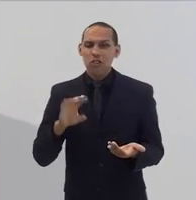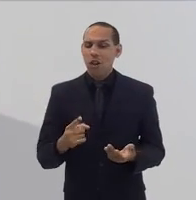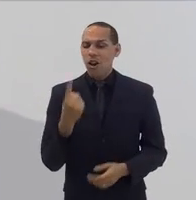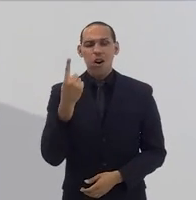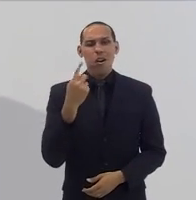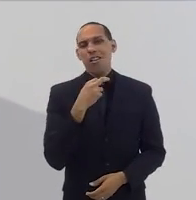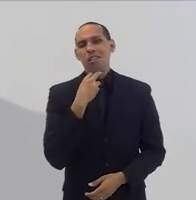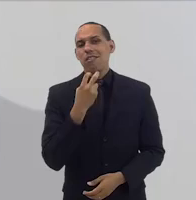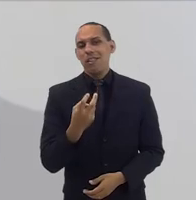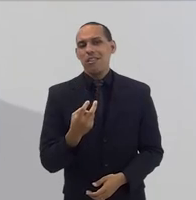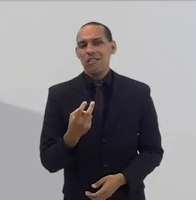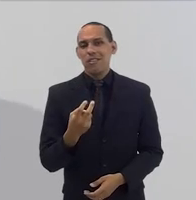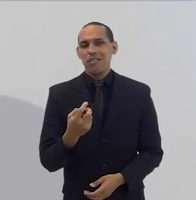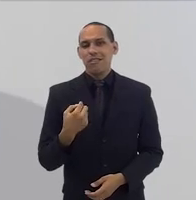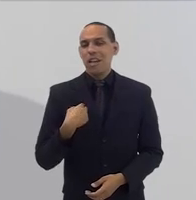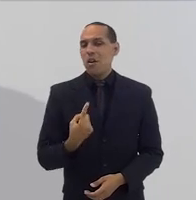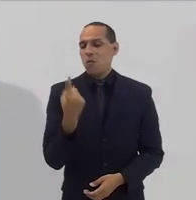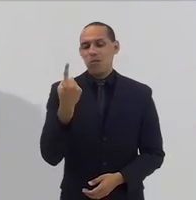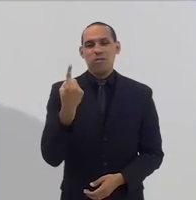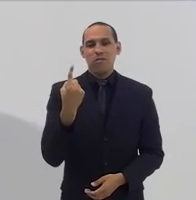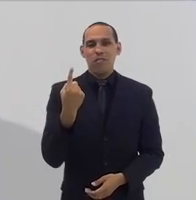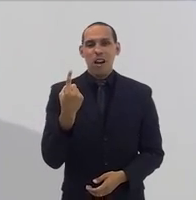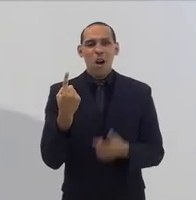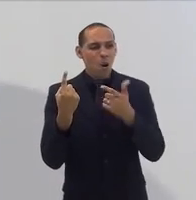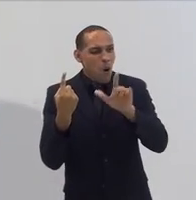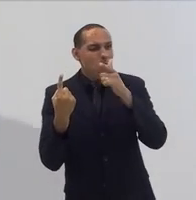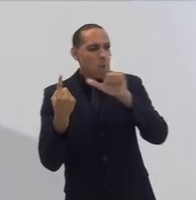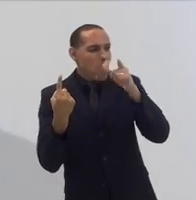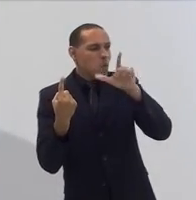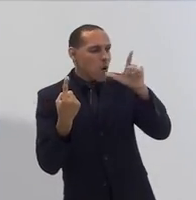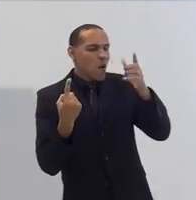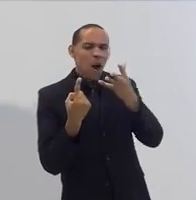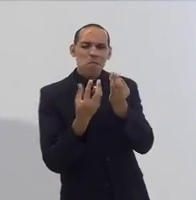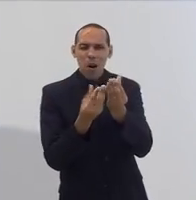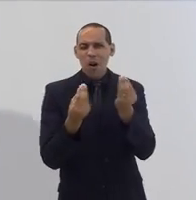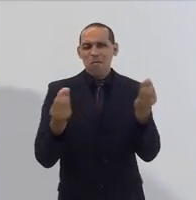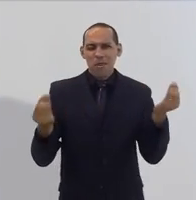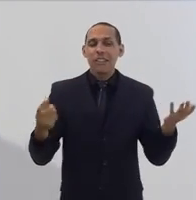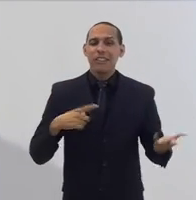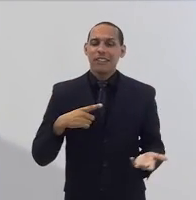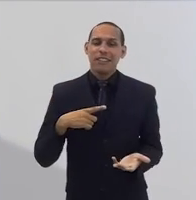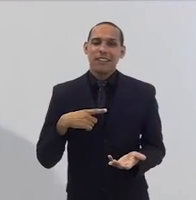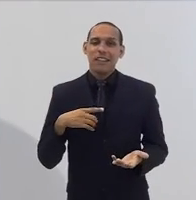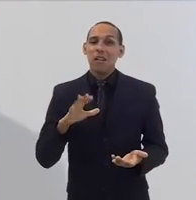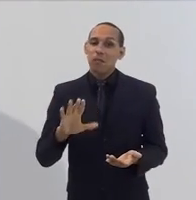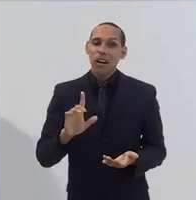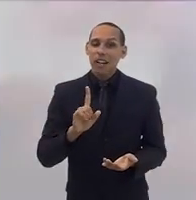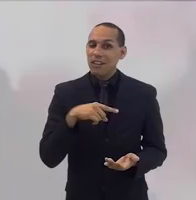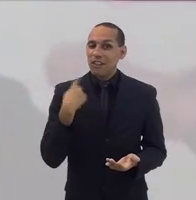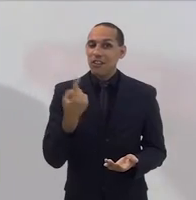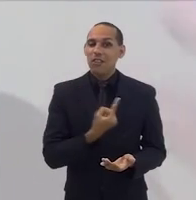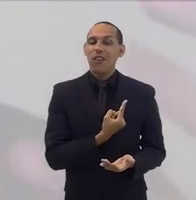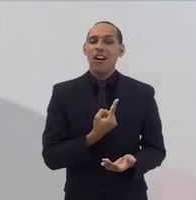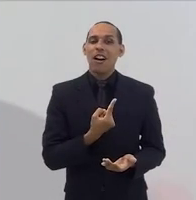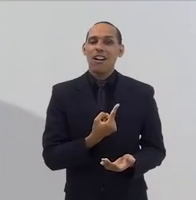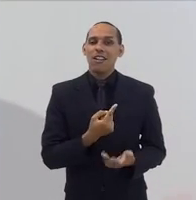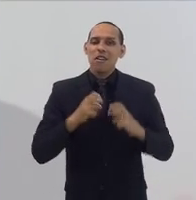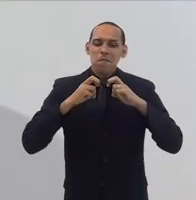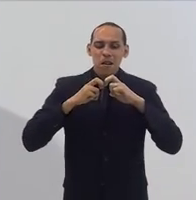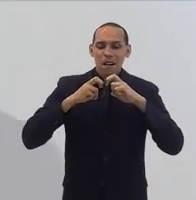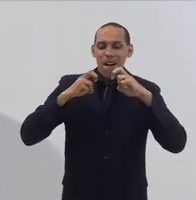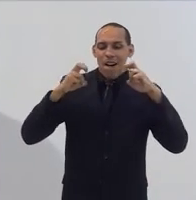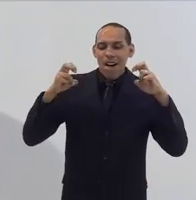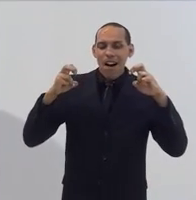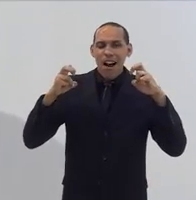apenas uma voz, são muitos irmãos, muitas irmãs, igrejas, coletivos, mas o nosso campo,